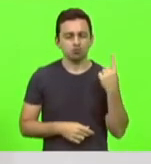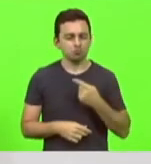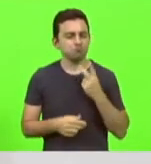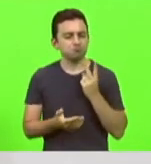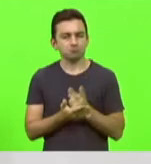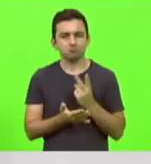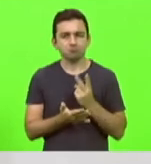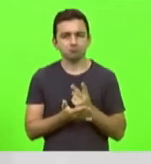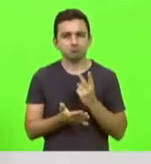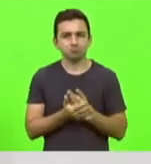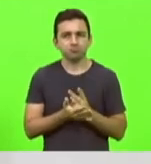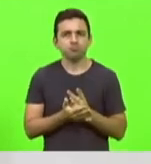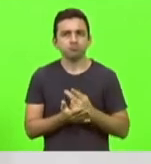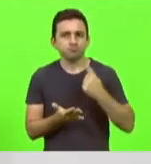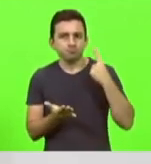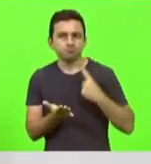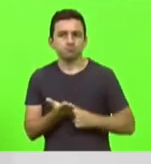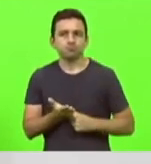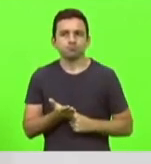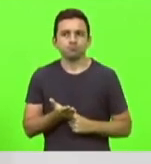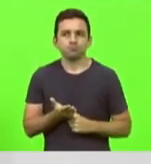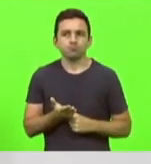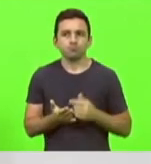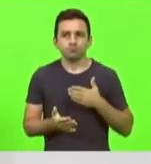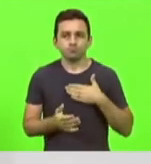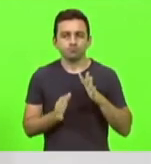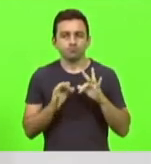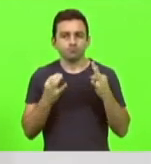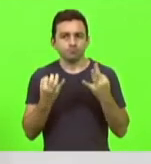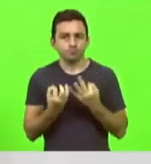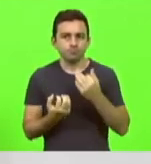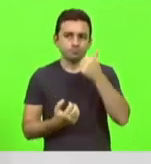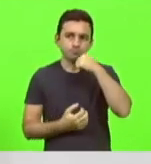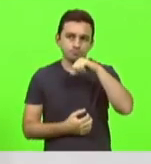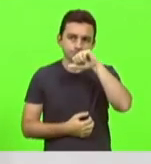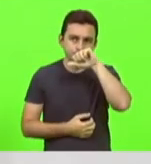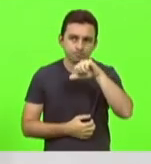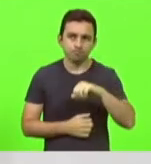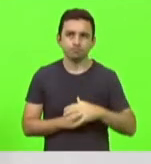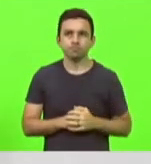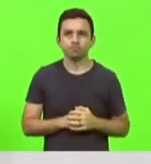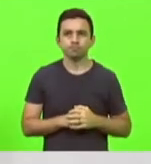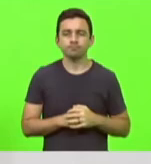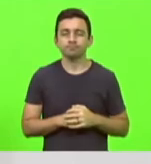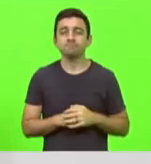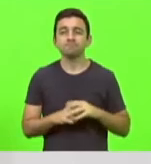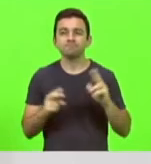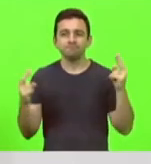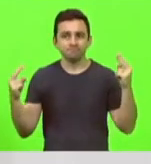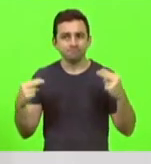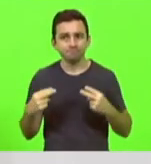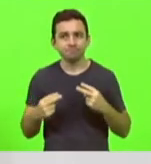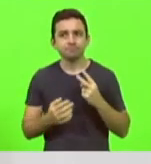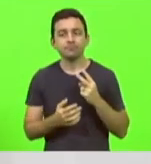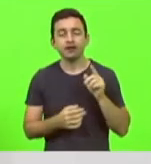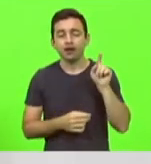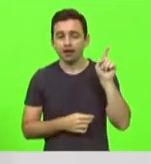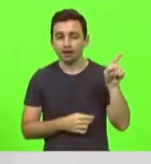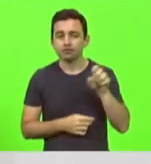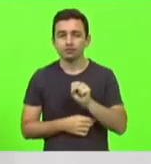nesse compromisso. A minha família, a minha mãe, que deve estar assistindo ali em São José,